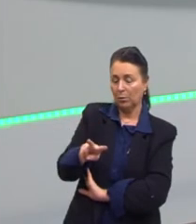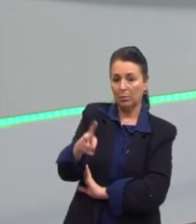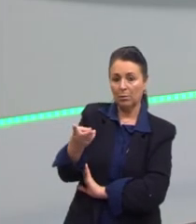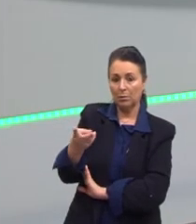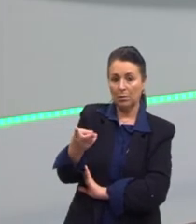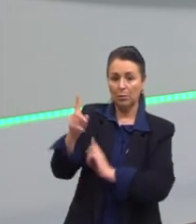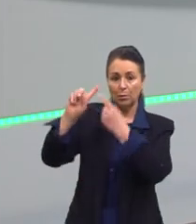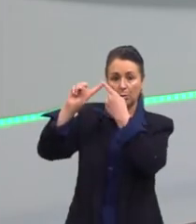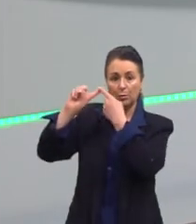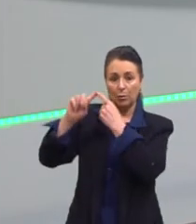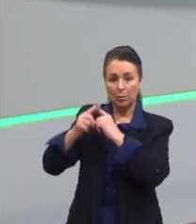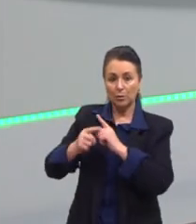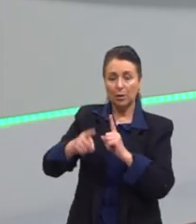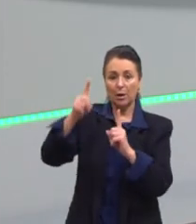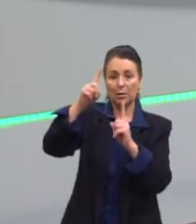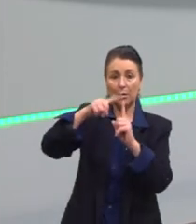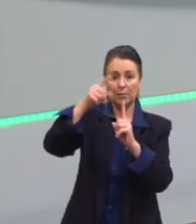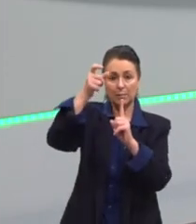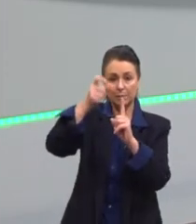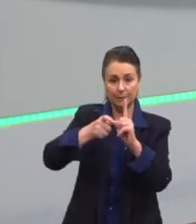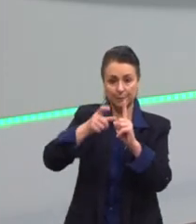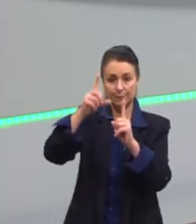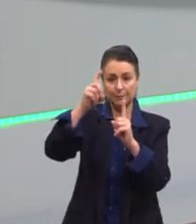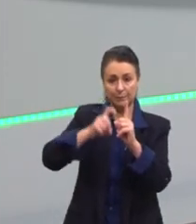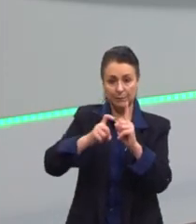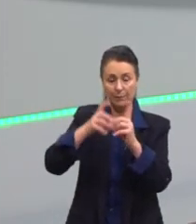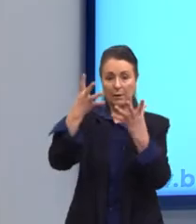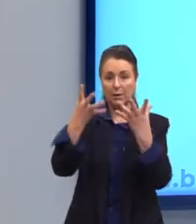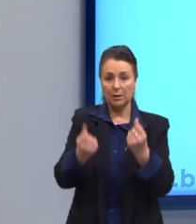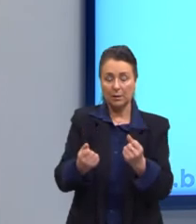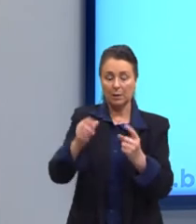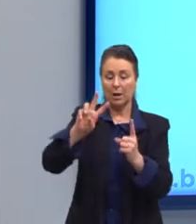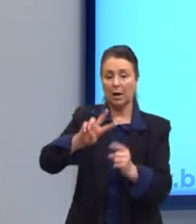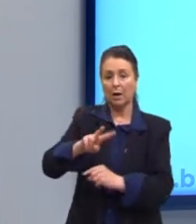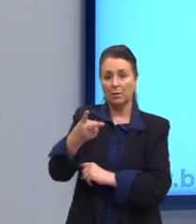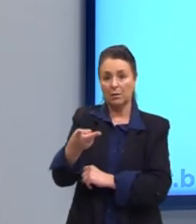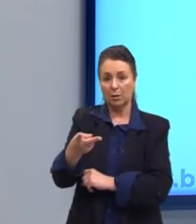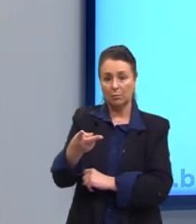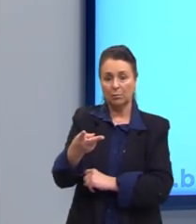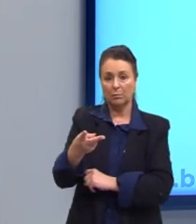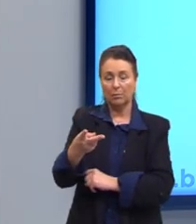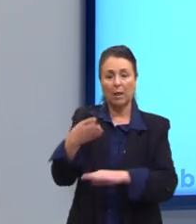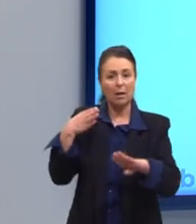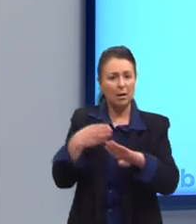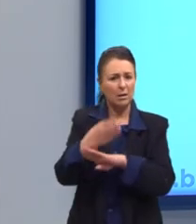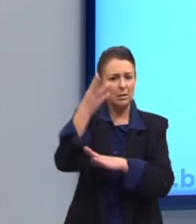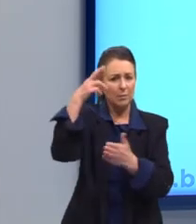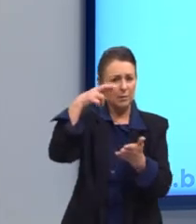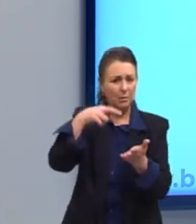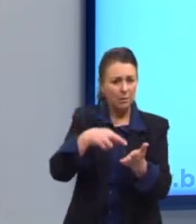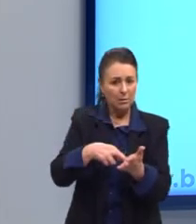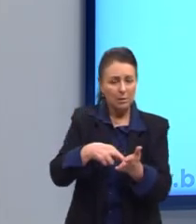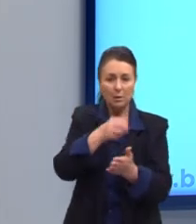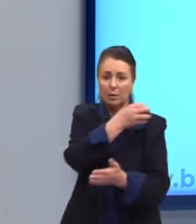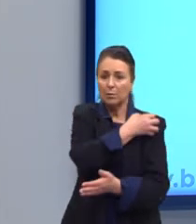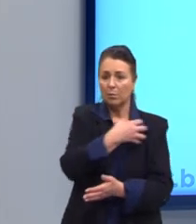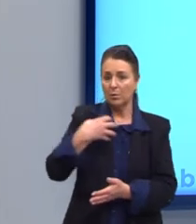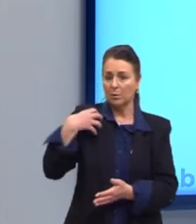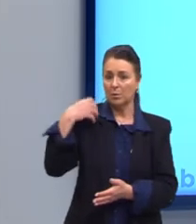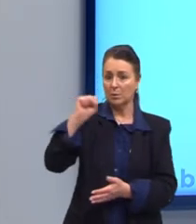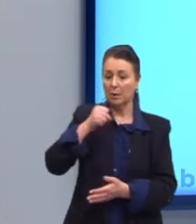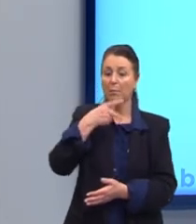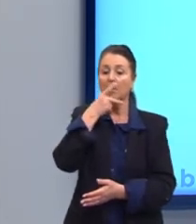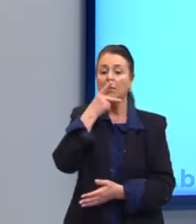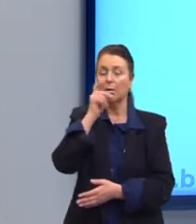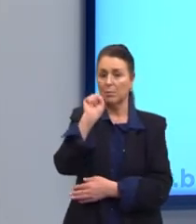são lógicas e metafisicamente aceitáveis, pois a contradição faz parte da realidade. No Aristóteles, não. Se fosse no Platão,